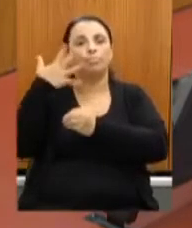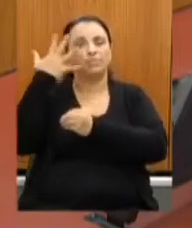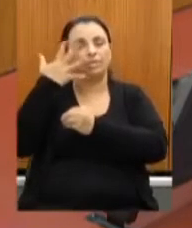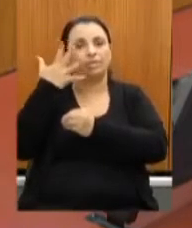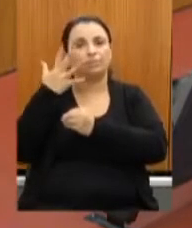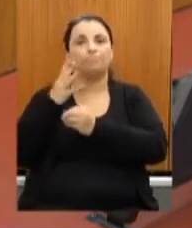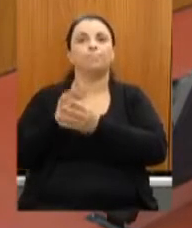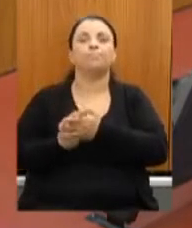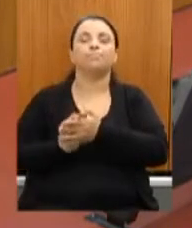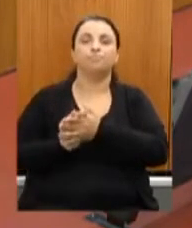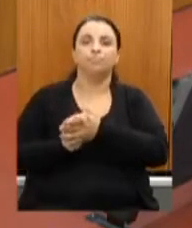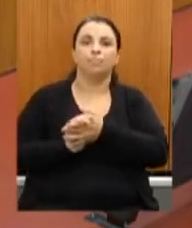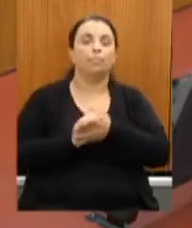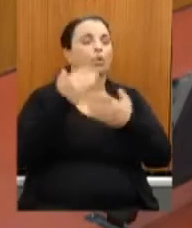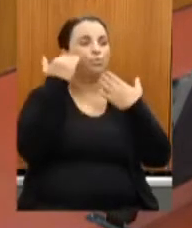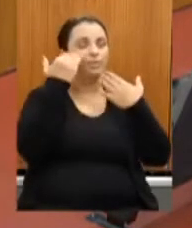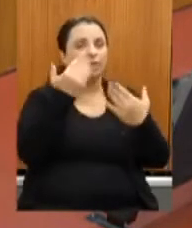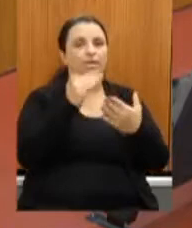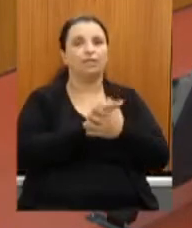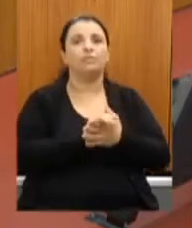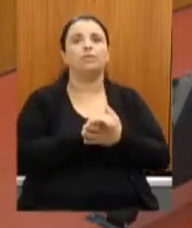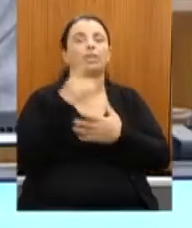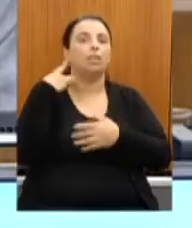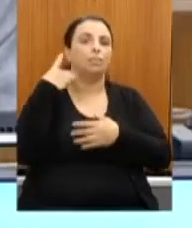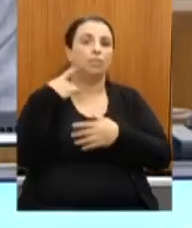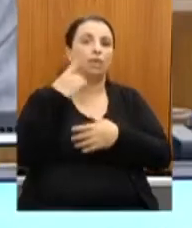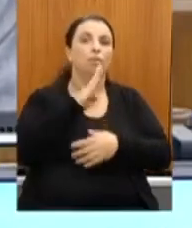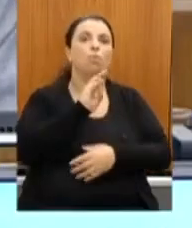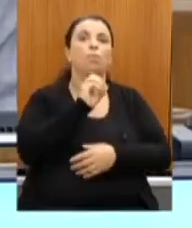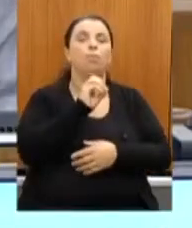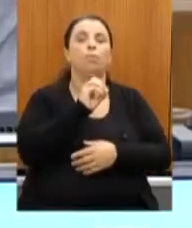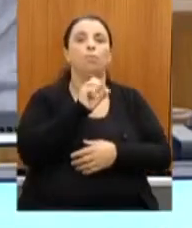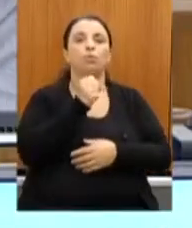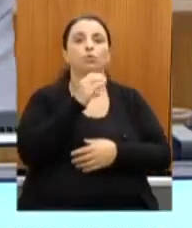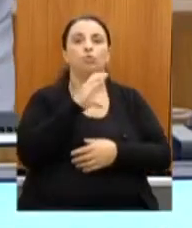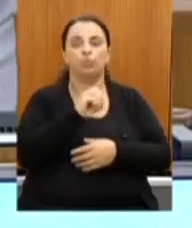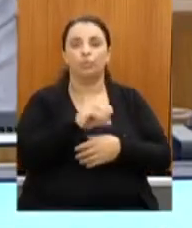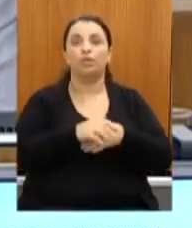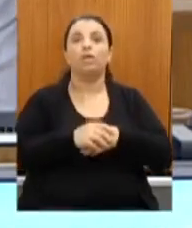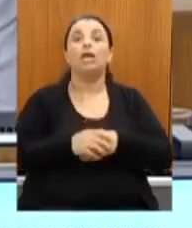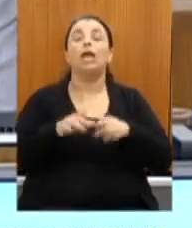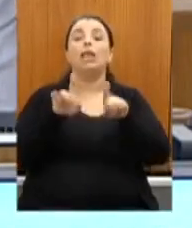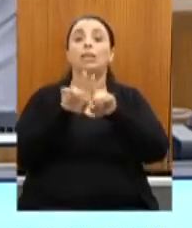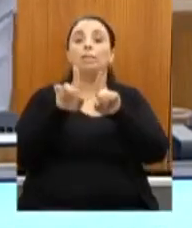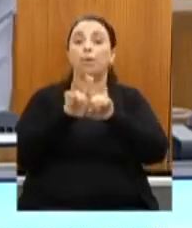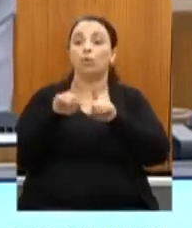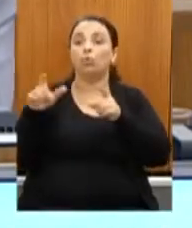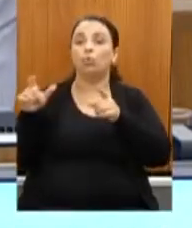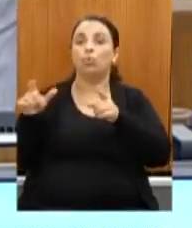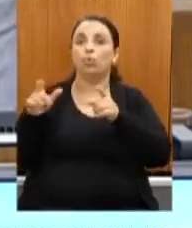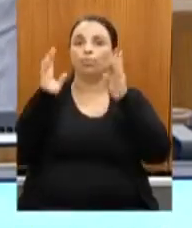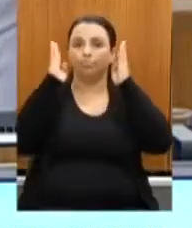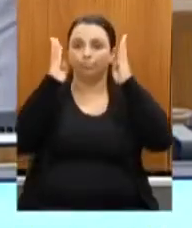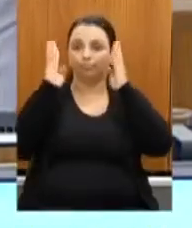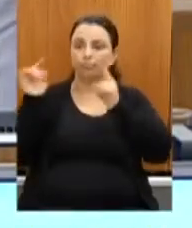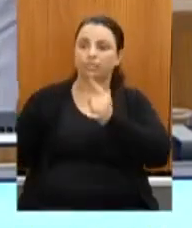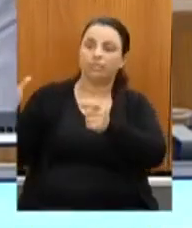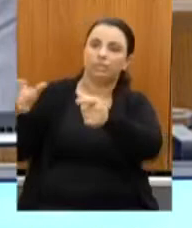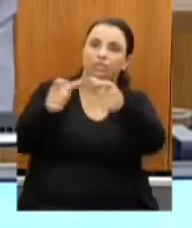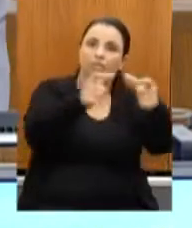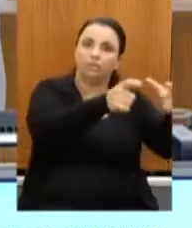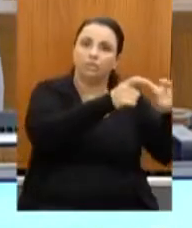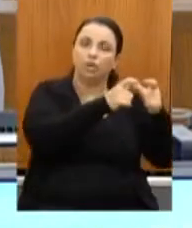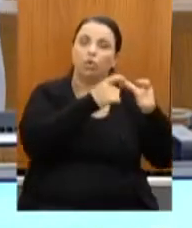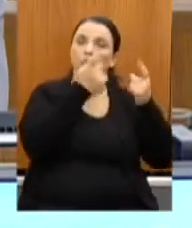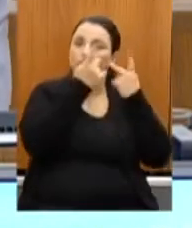senhor. Combinado. Muito obrigado, deputado Bosco. Bem, também com o Circuito Liberdade trouxemos a Funarte, a Funarte, é a